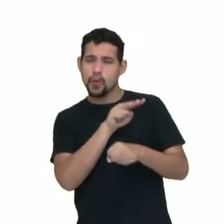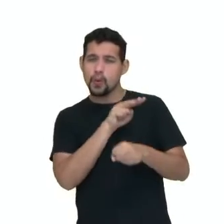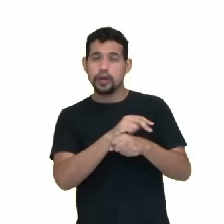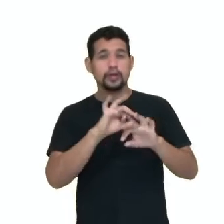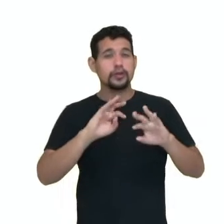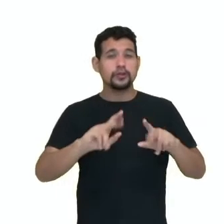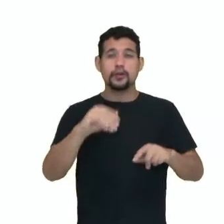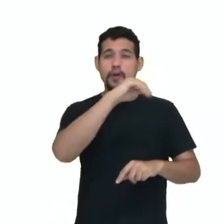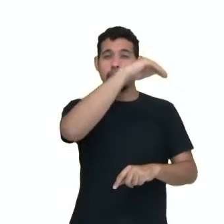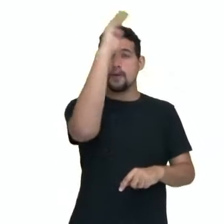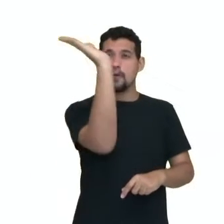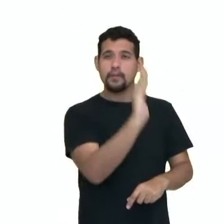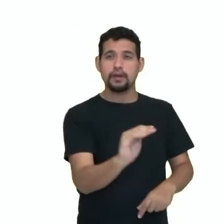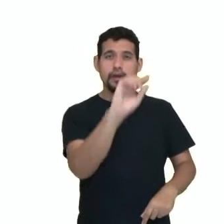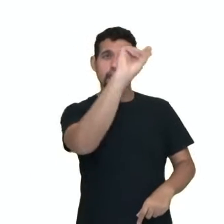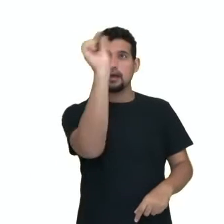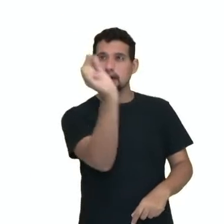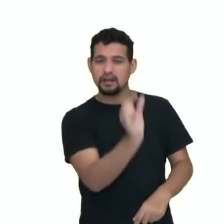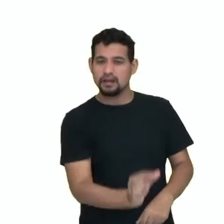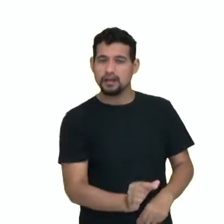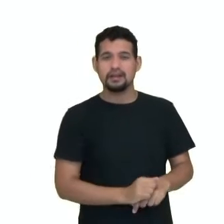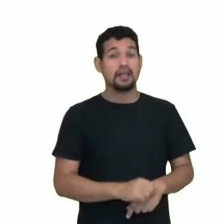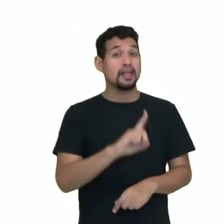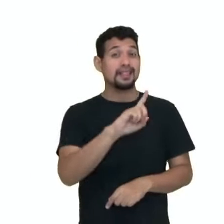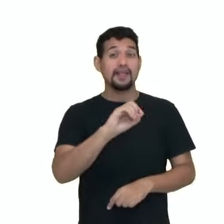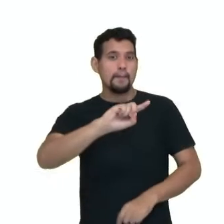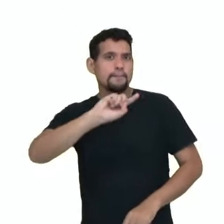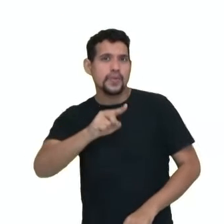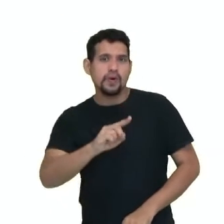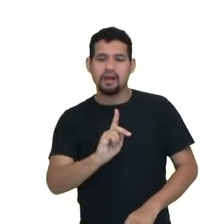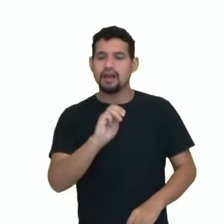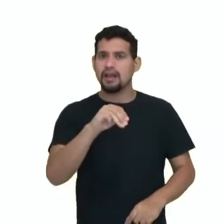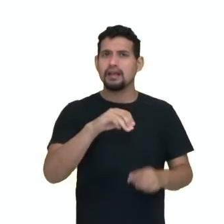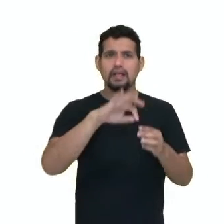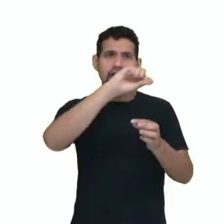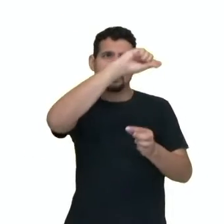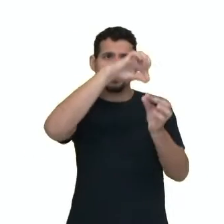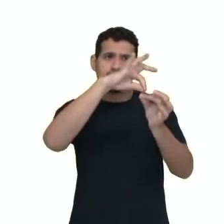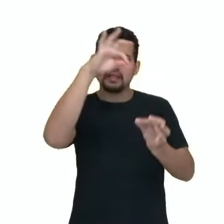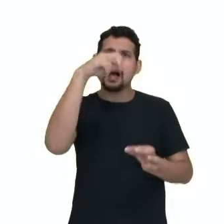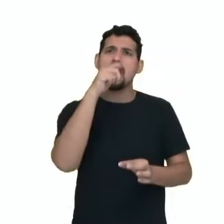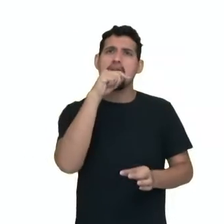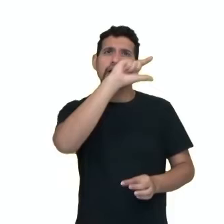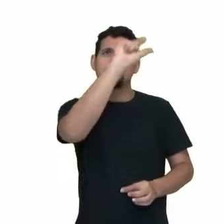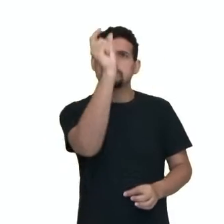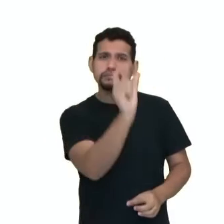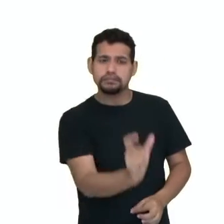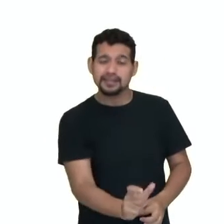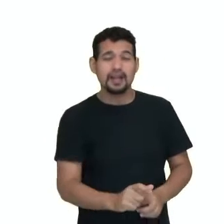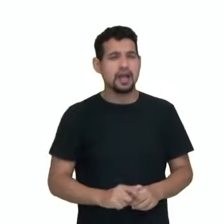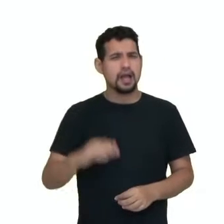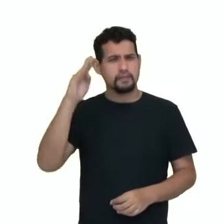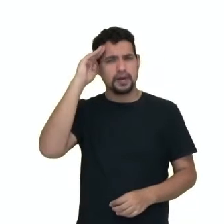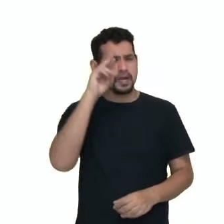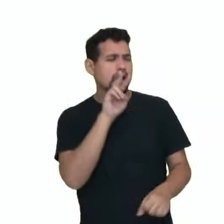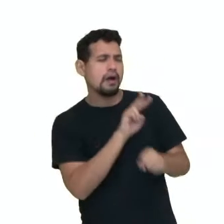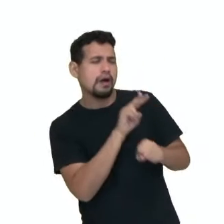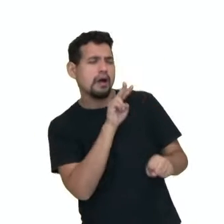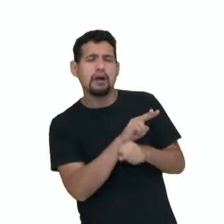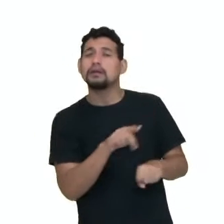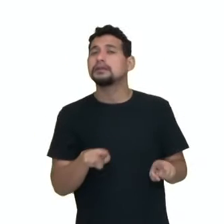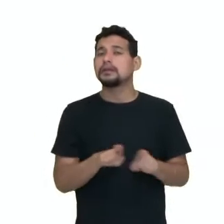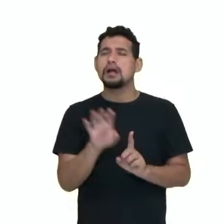brasileira. Só de litoral, são mais de 10 mil quilômetros de litoral, que a Marinha policia, salvaguarda,